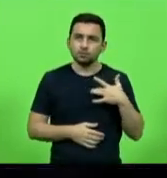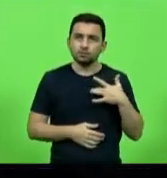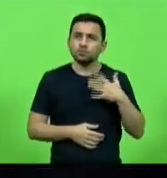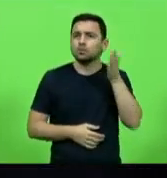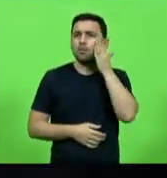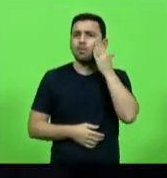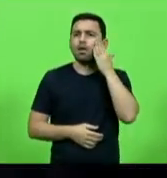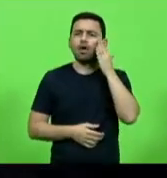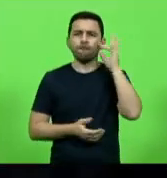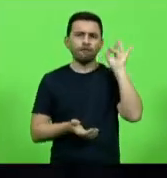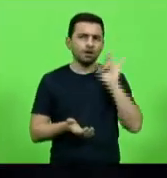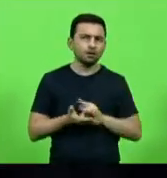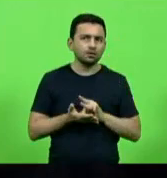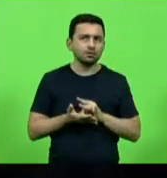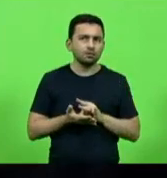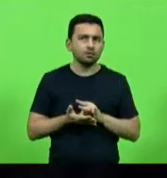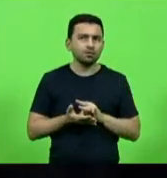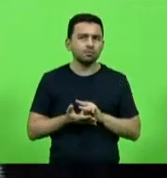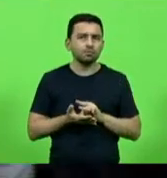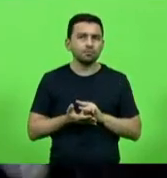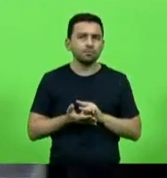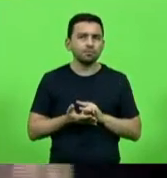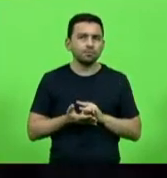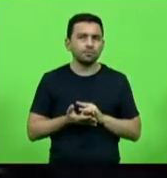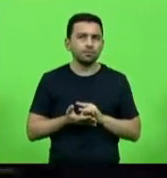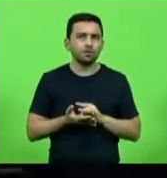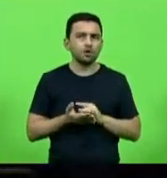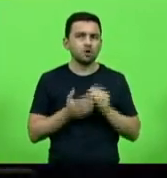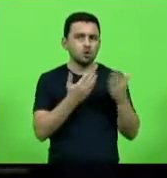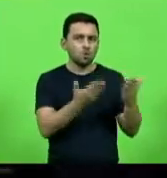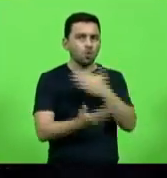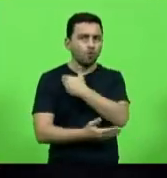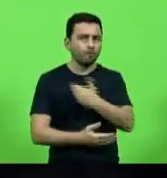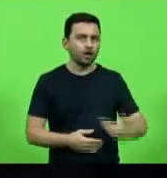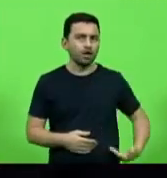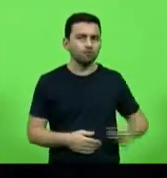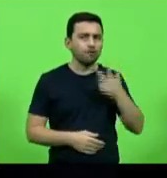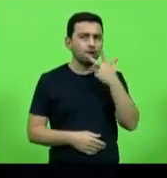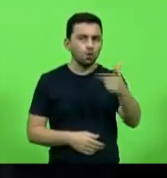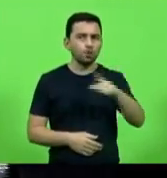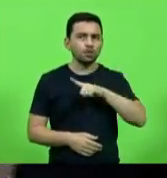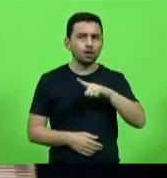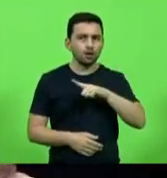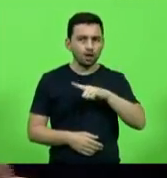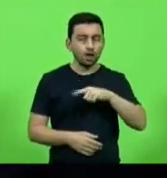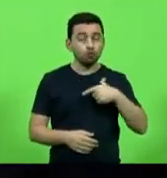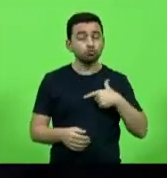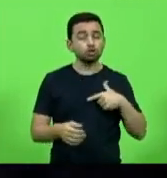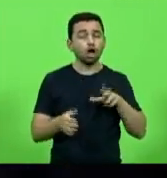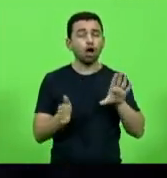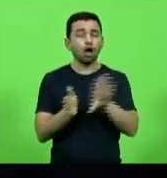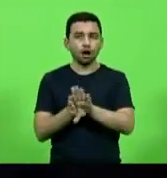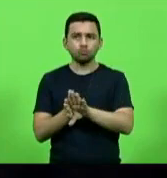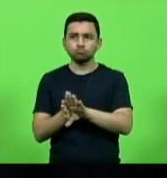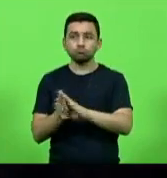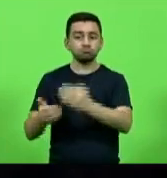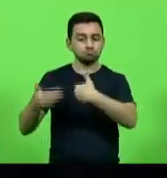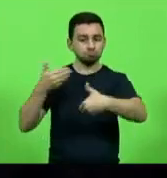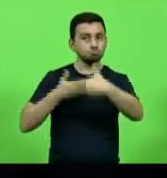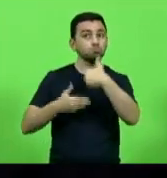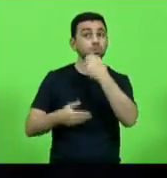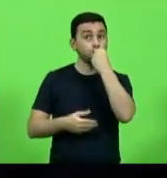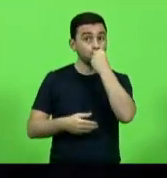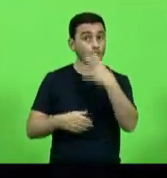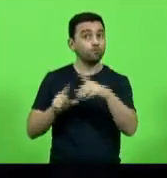era verdade o que o governo dizia que tinha. Cheguei lá, fui muito bem atendido pelos